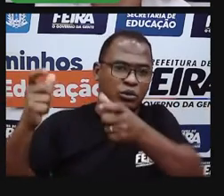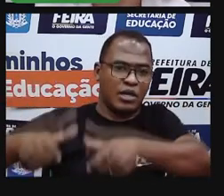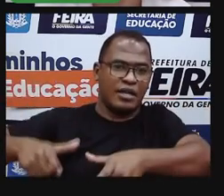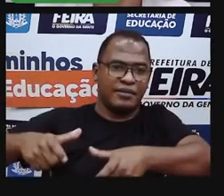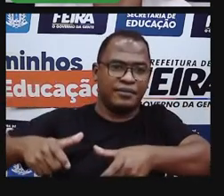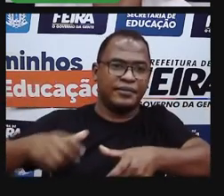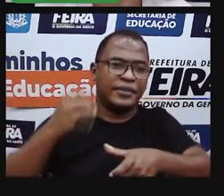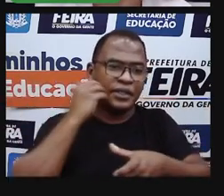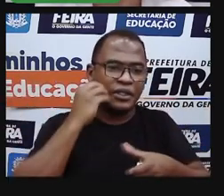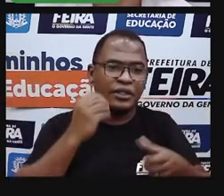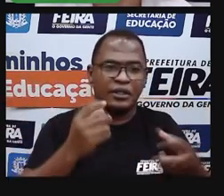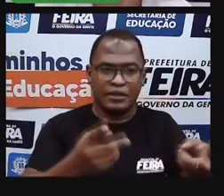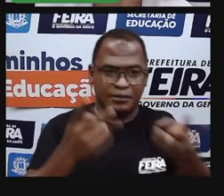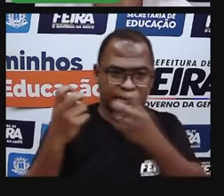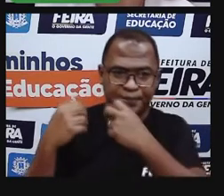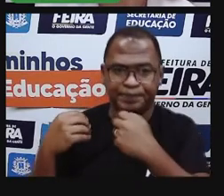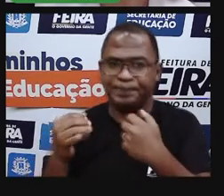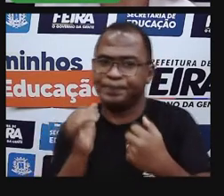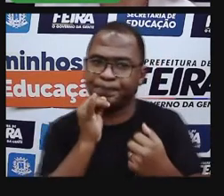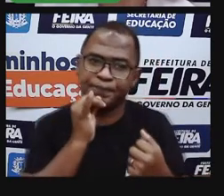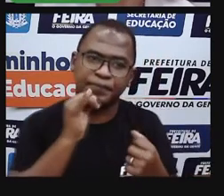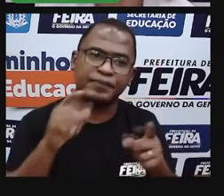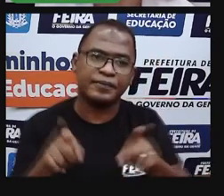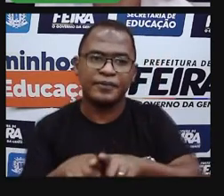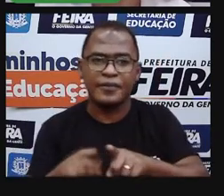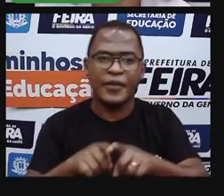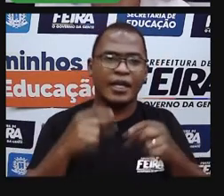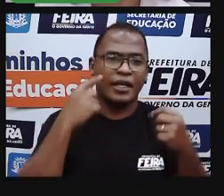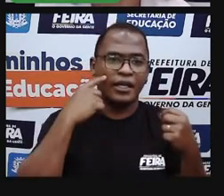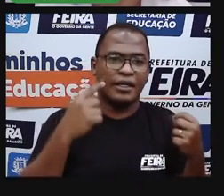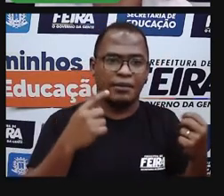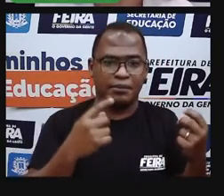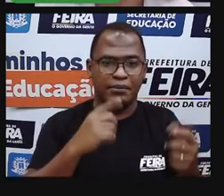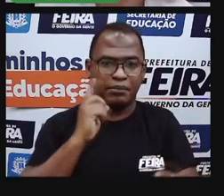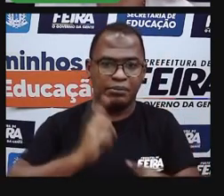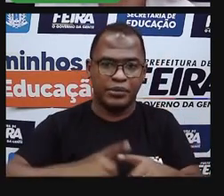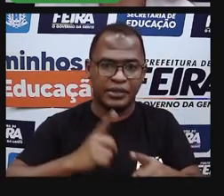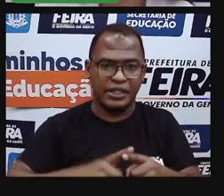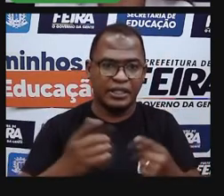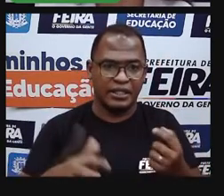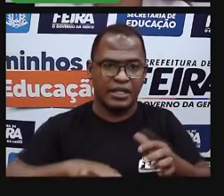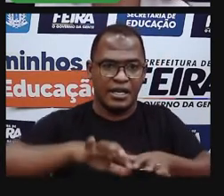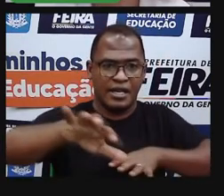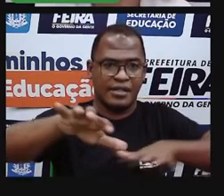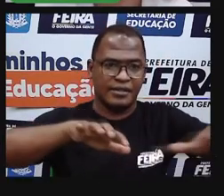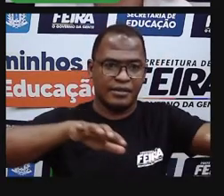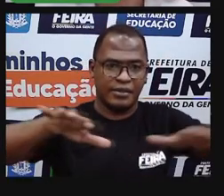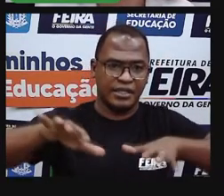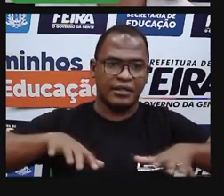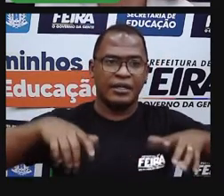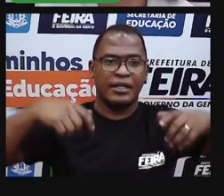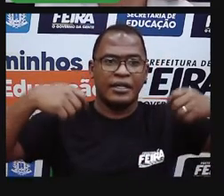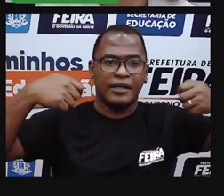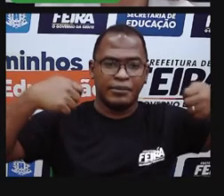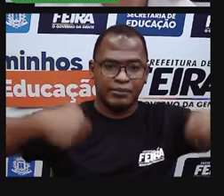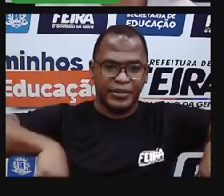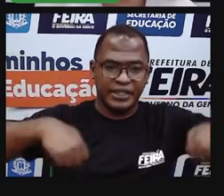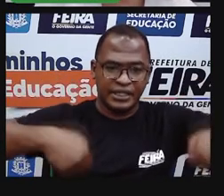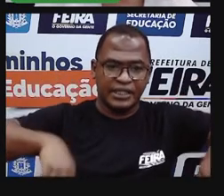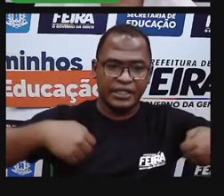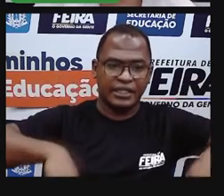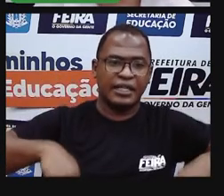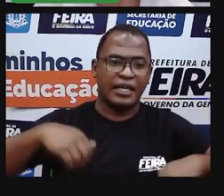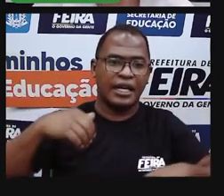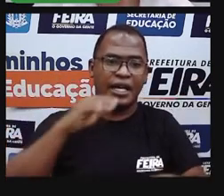vivem. Então, essa dimensão geográfica deu-se mediante a necessidade de facilitar a localização e a